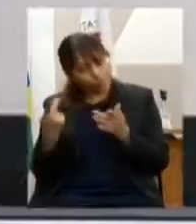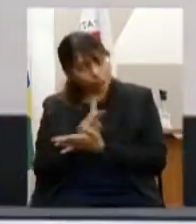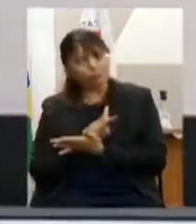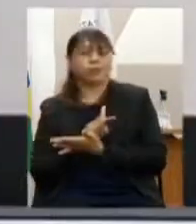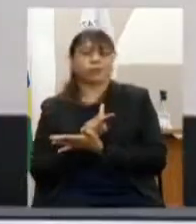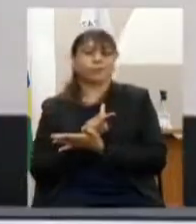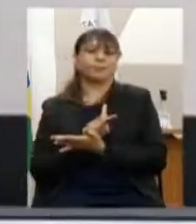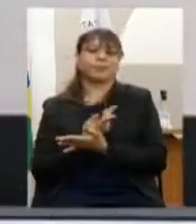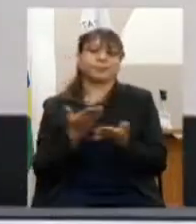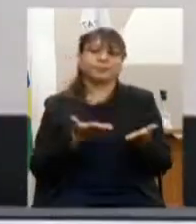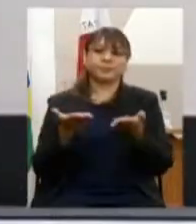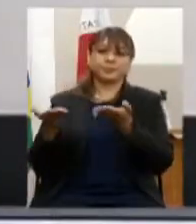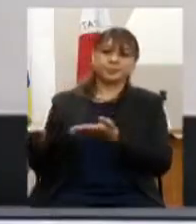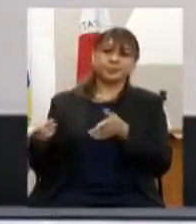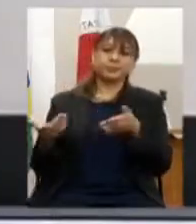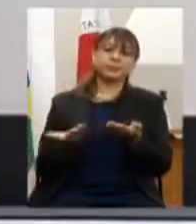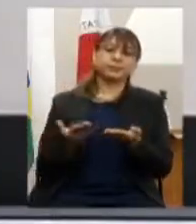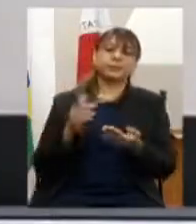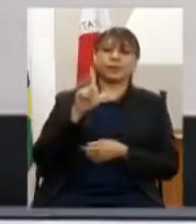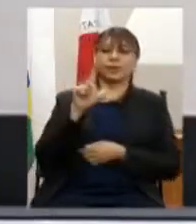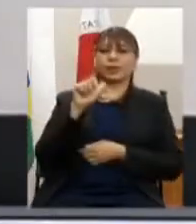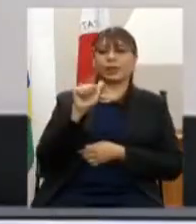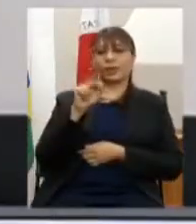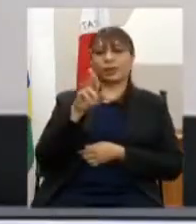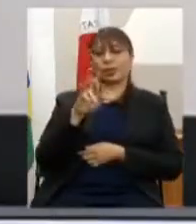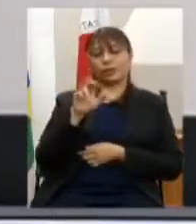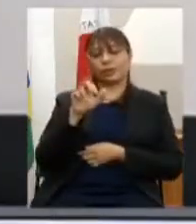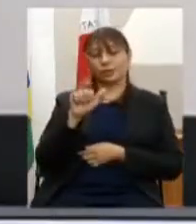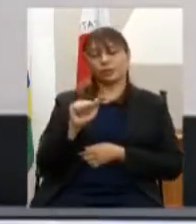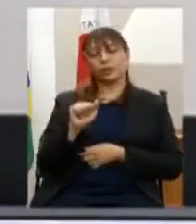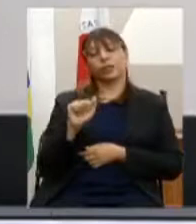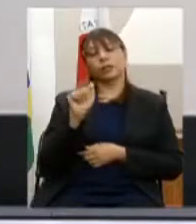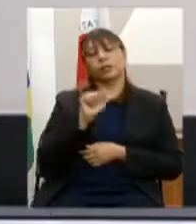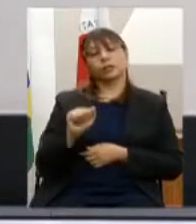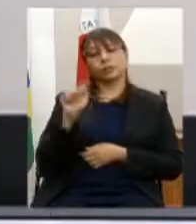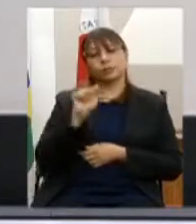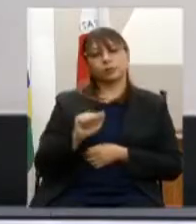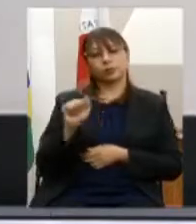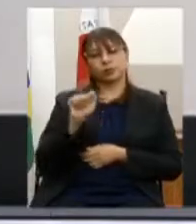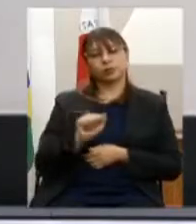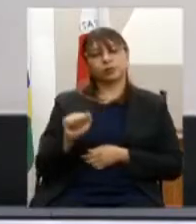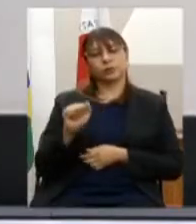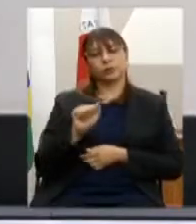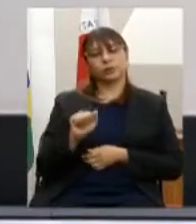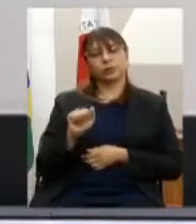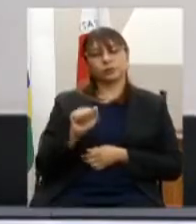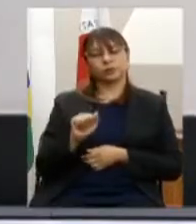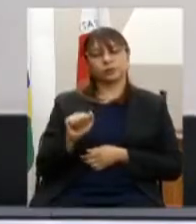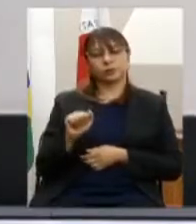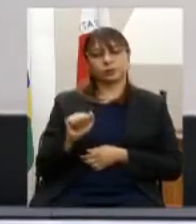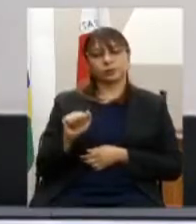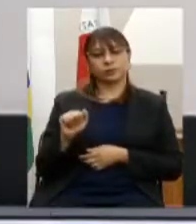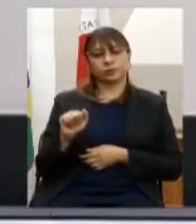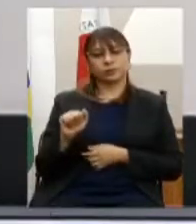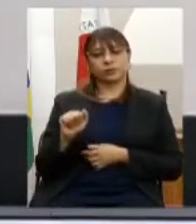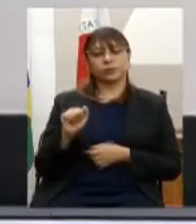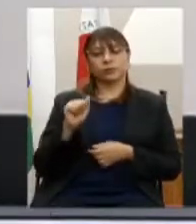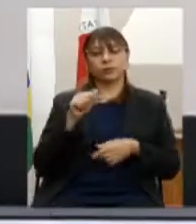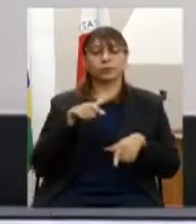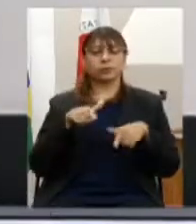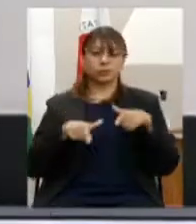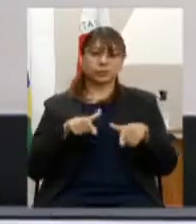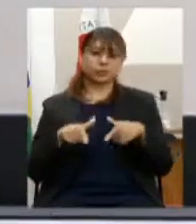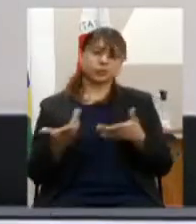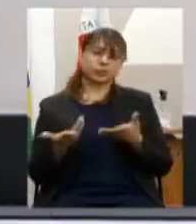passa a fala agora a Laura Fusaro membro da associação de usuários do serviço de saúde mental de minas